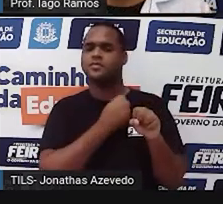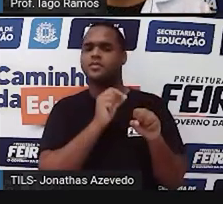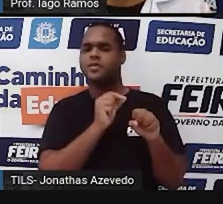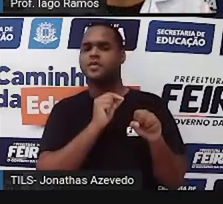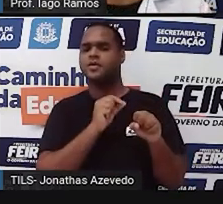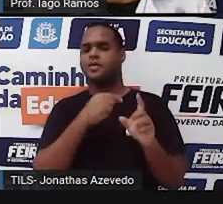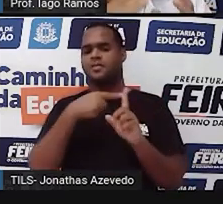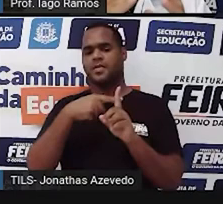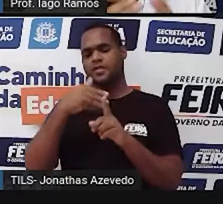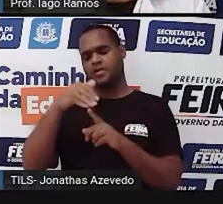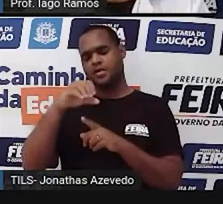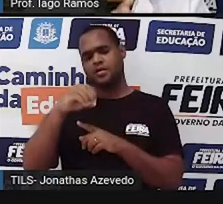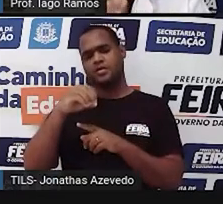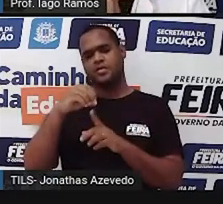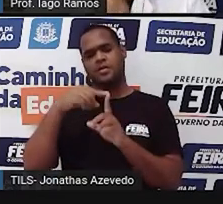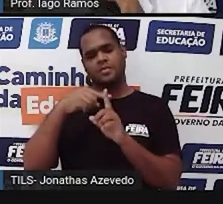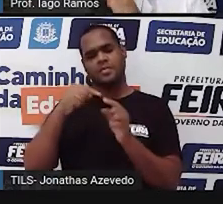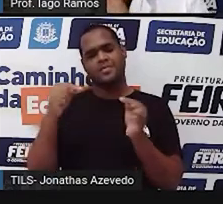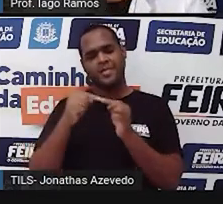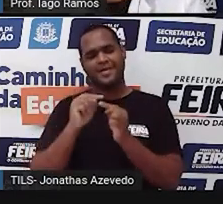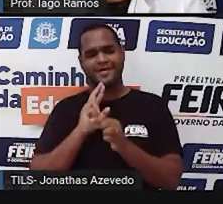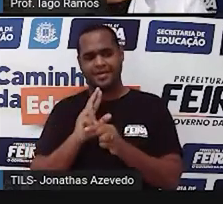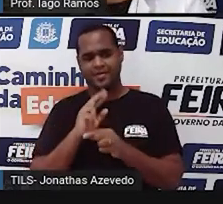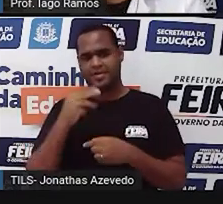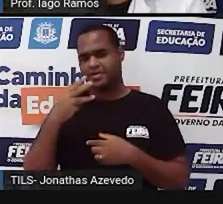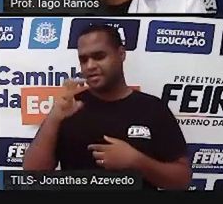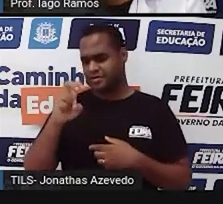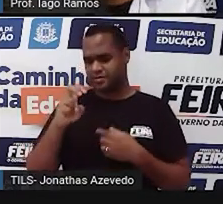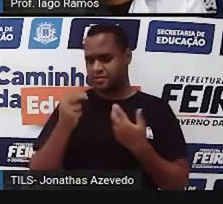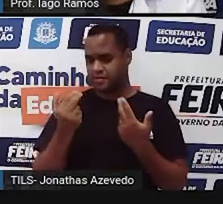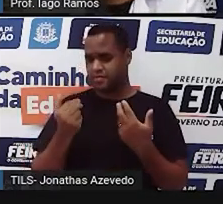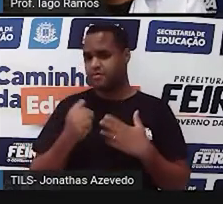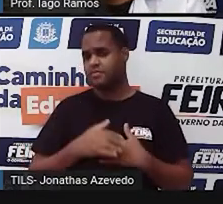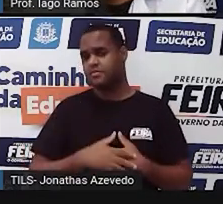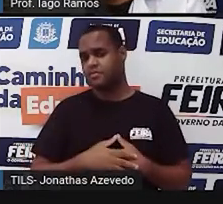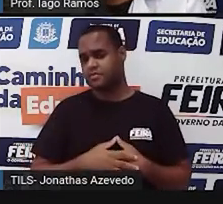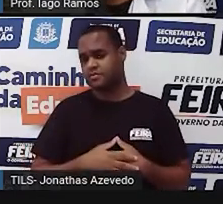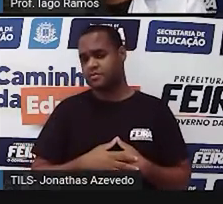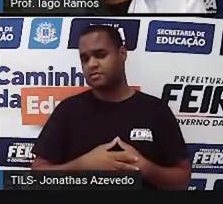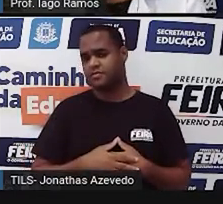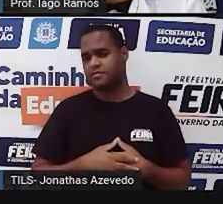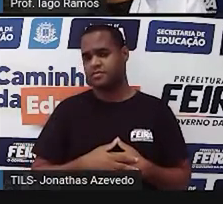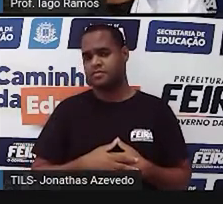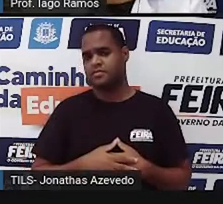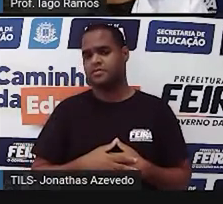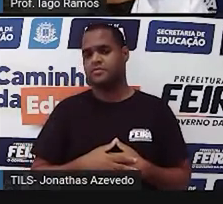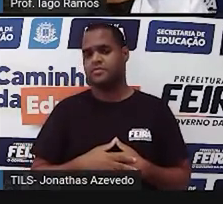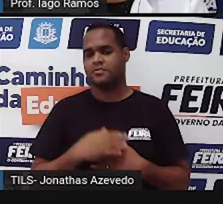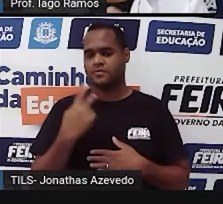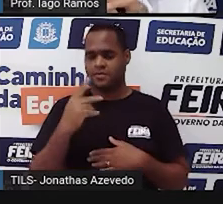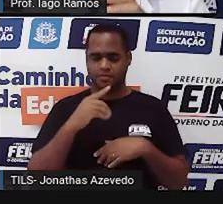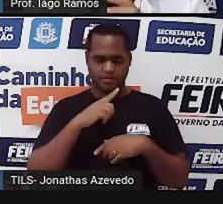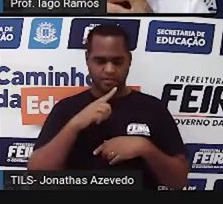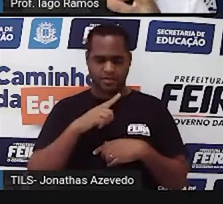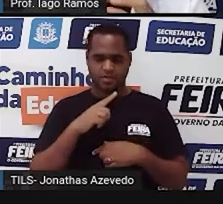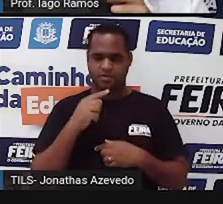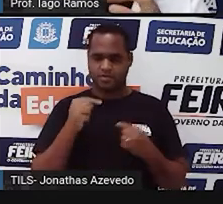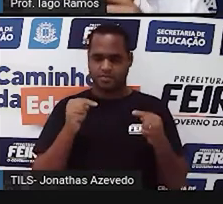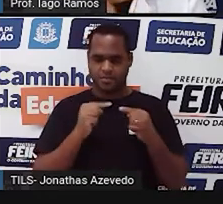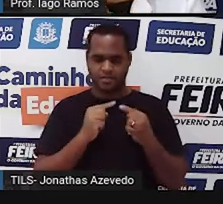mais 10 e ser igual a 35, tá? Então, você tem ali uma